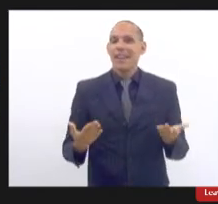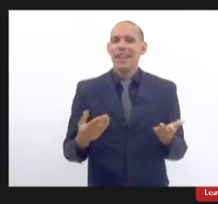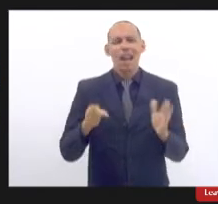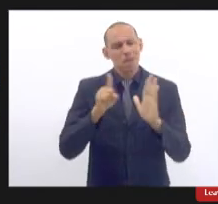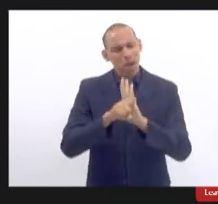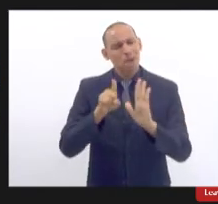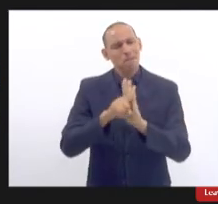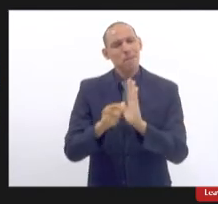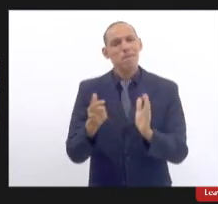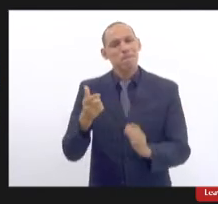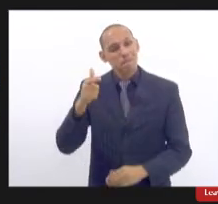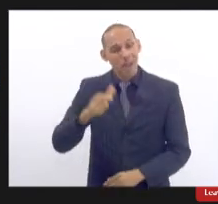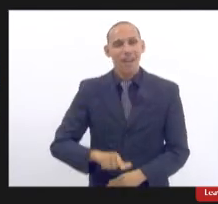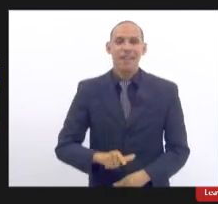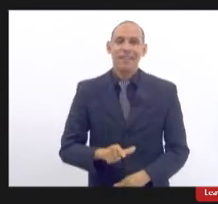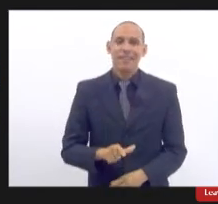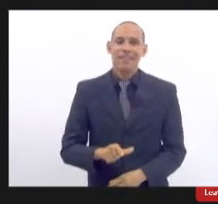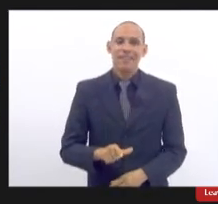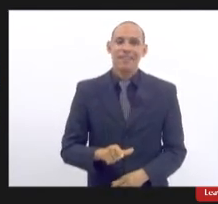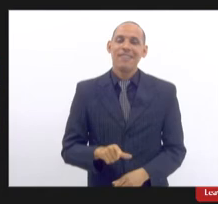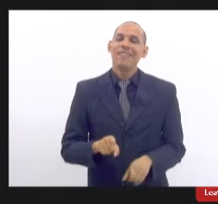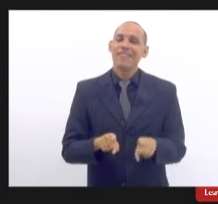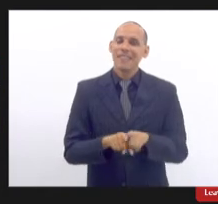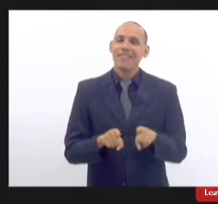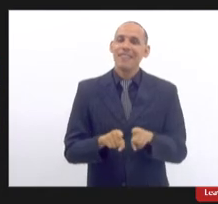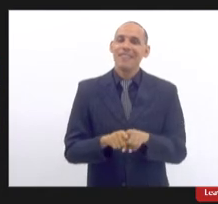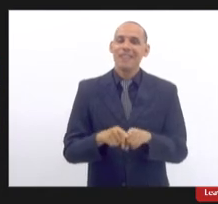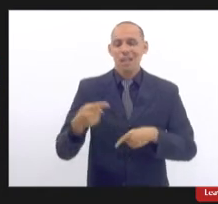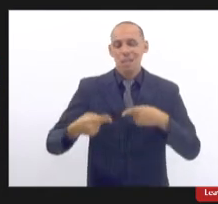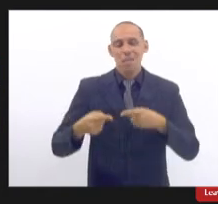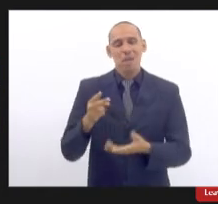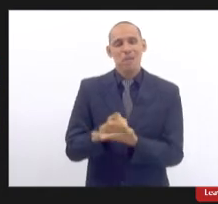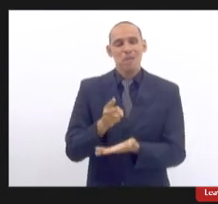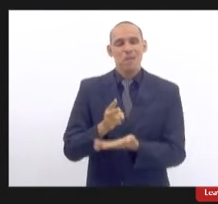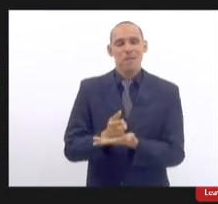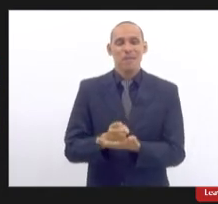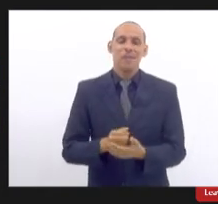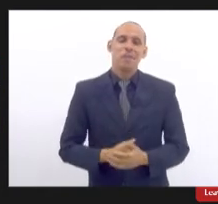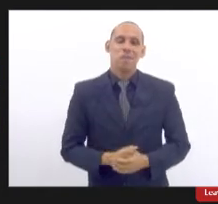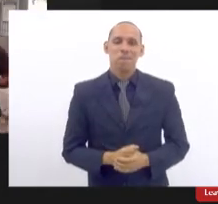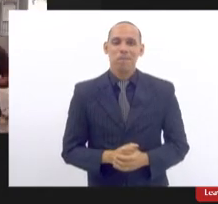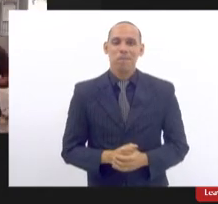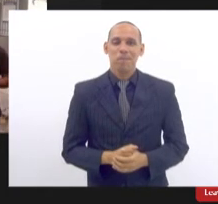questionamentos e seguir o debate aí para que a gente chegue a ponto comum